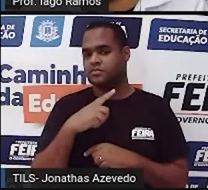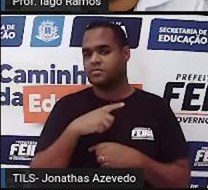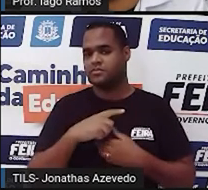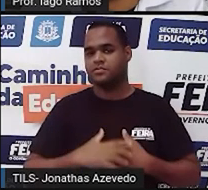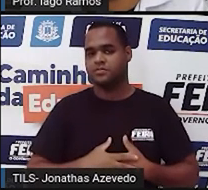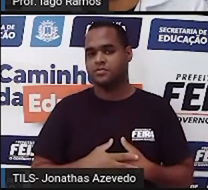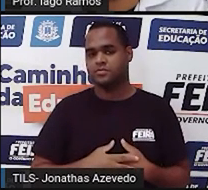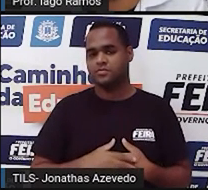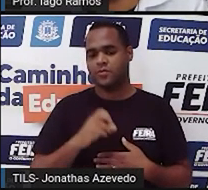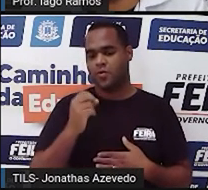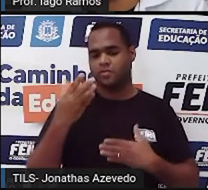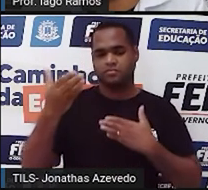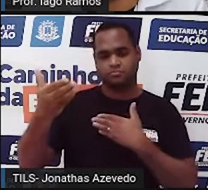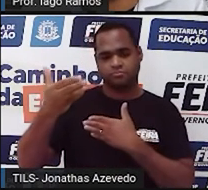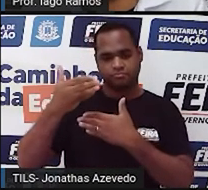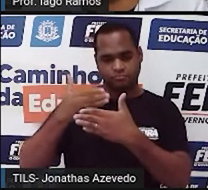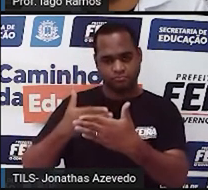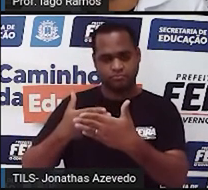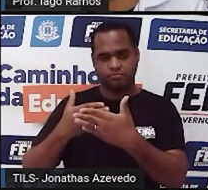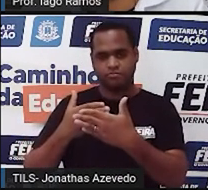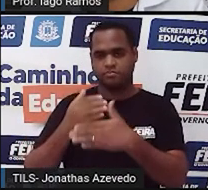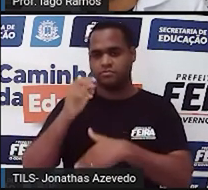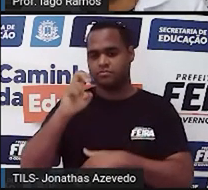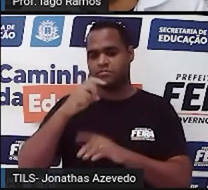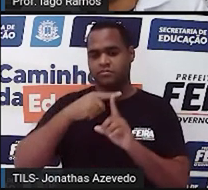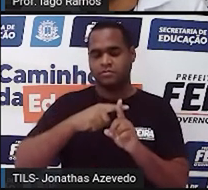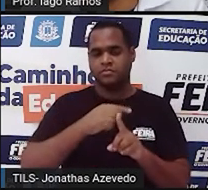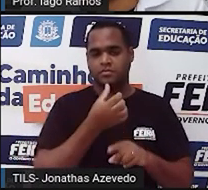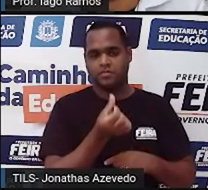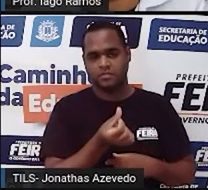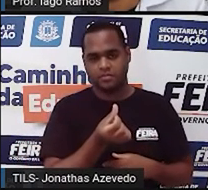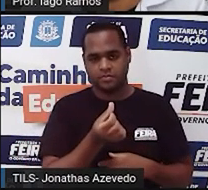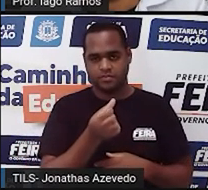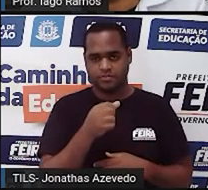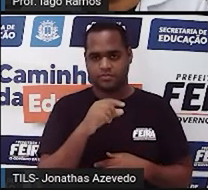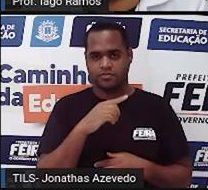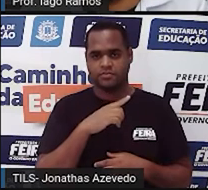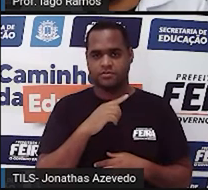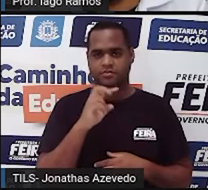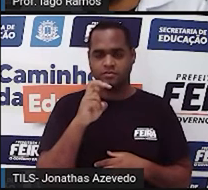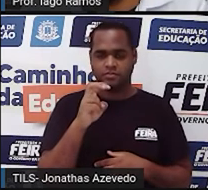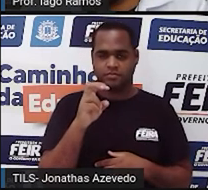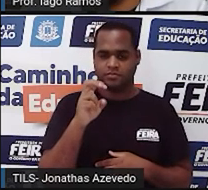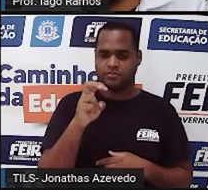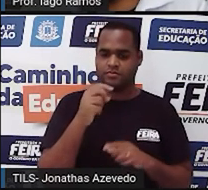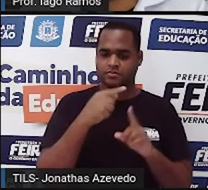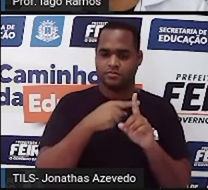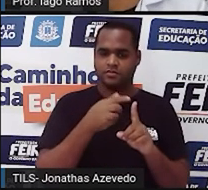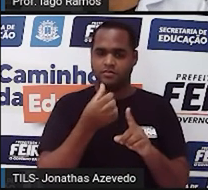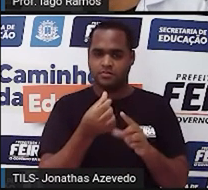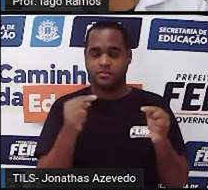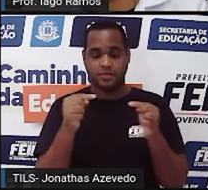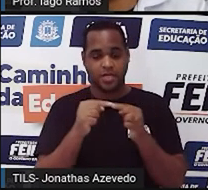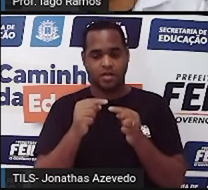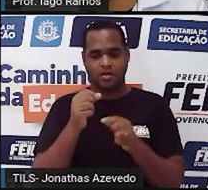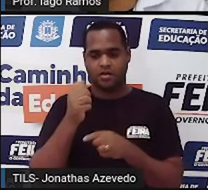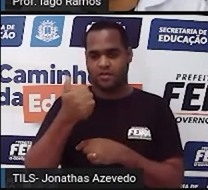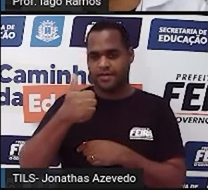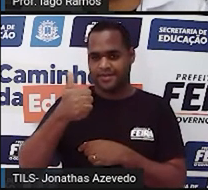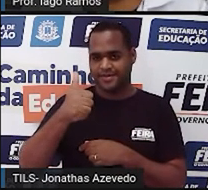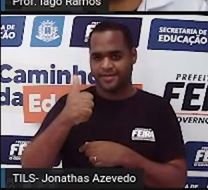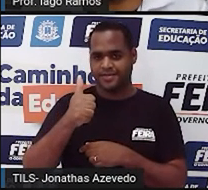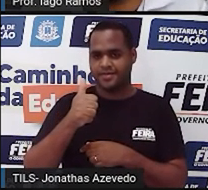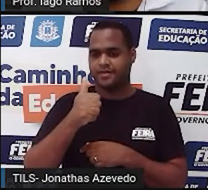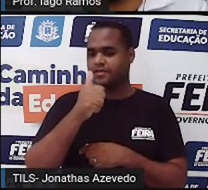Ou comutativamente 5 mais 6 dá quanto? Dá 11 Faz 15